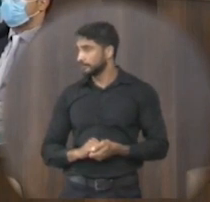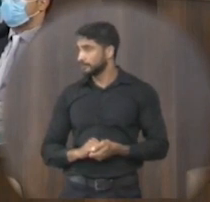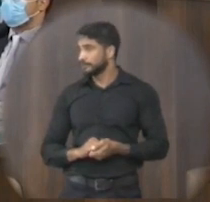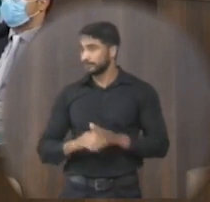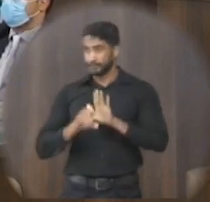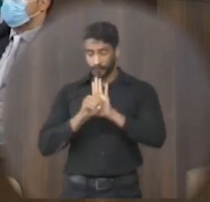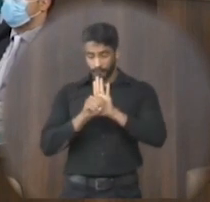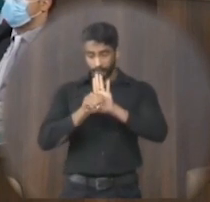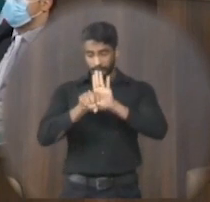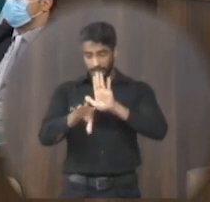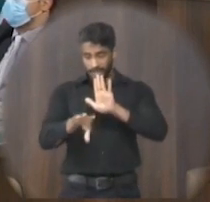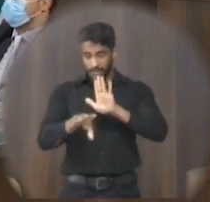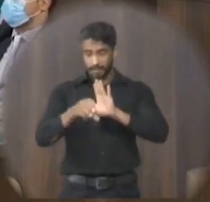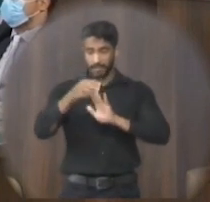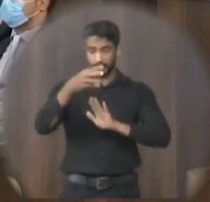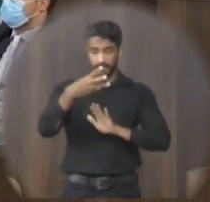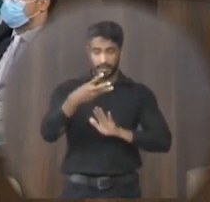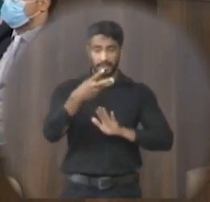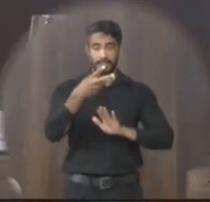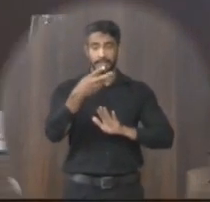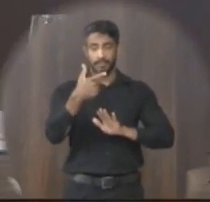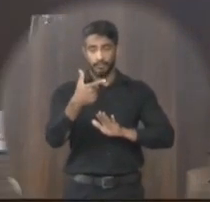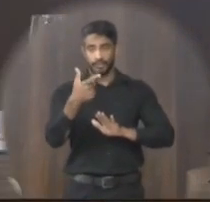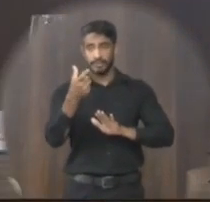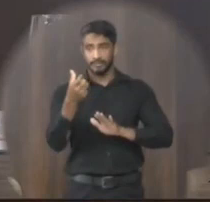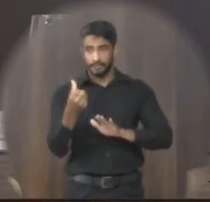requerimento 326 2021